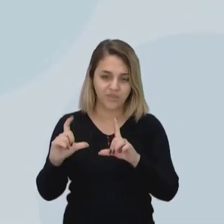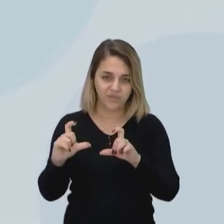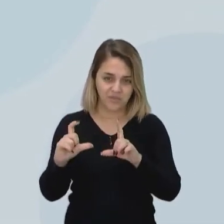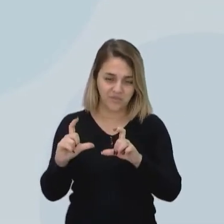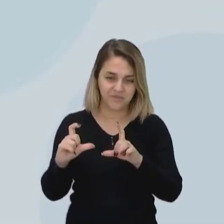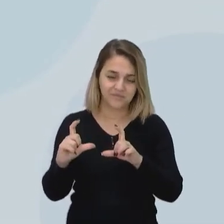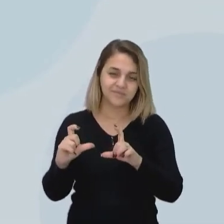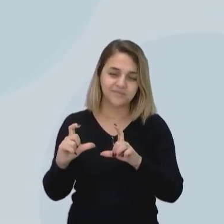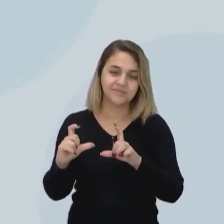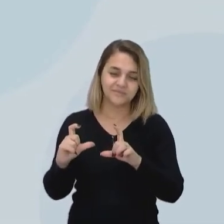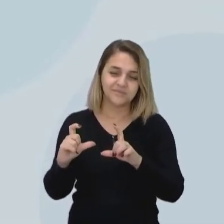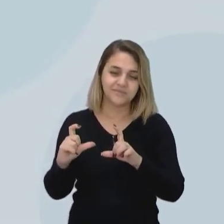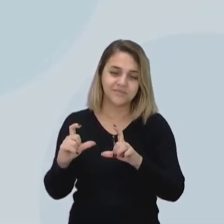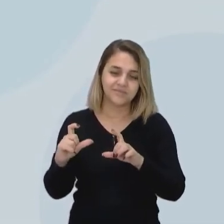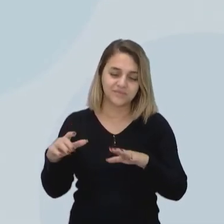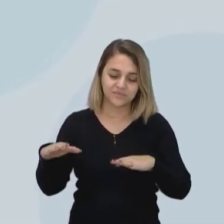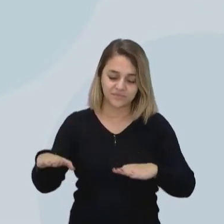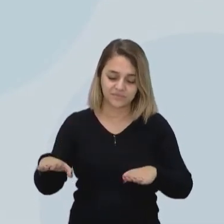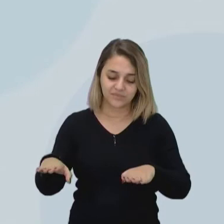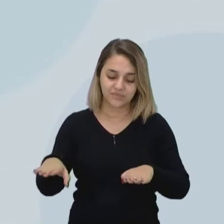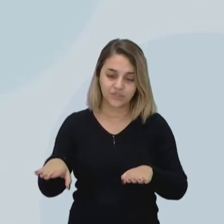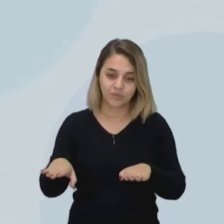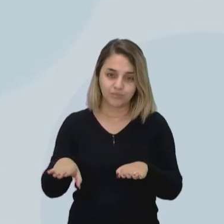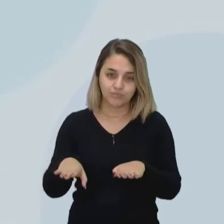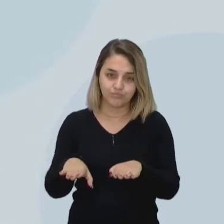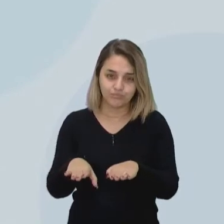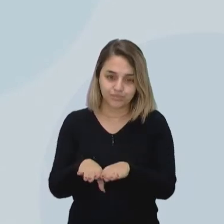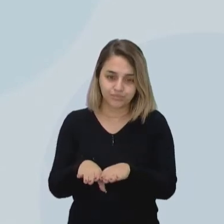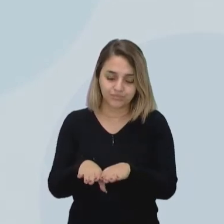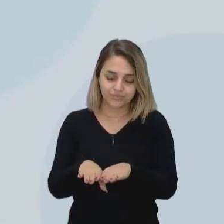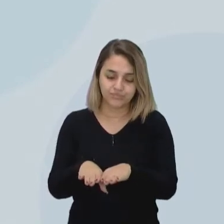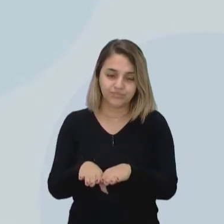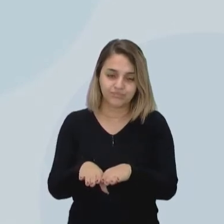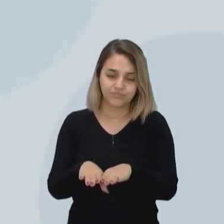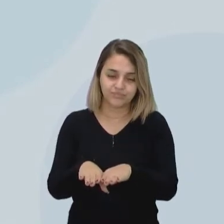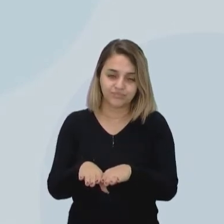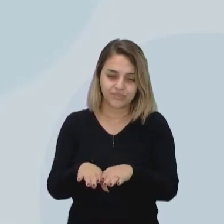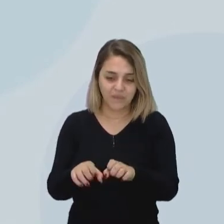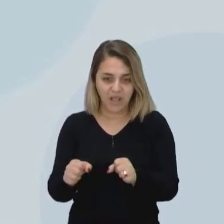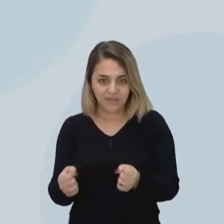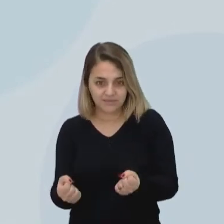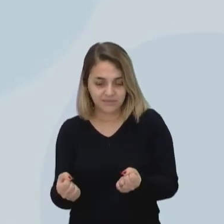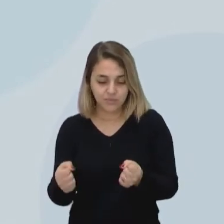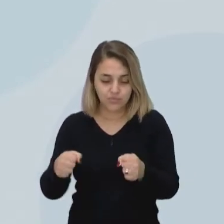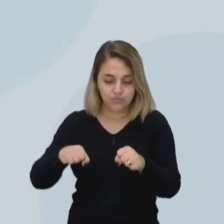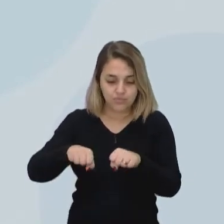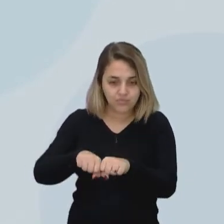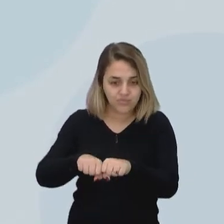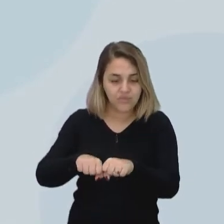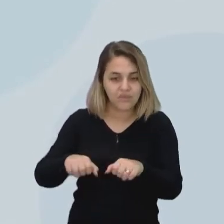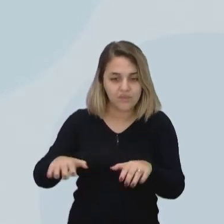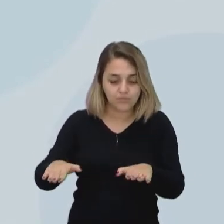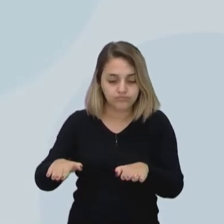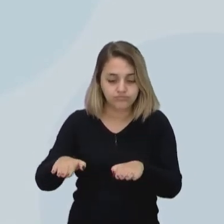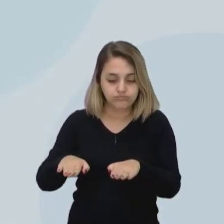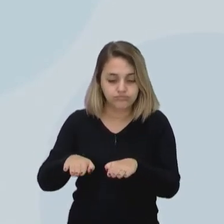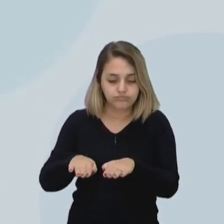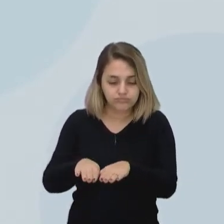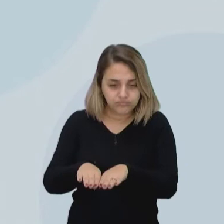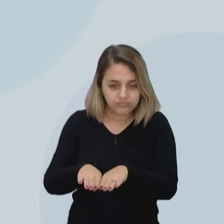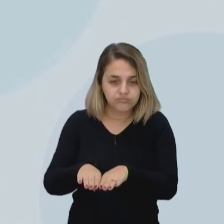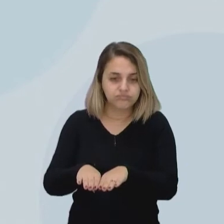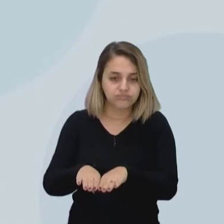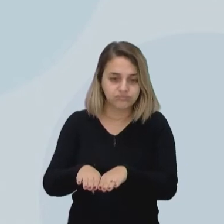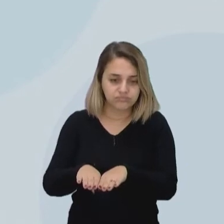temos ali o subproduto que é produzido a partir